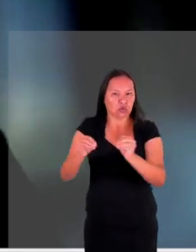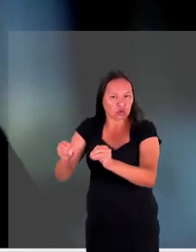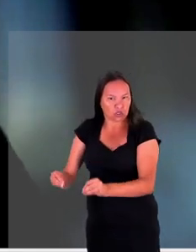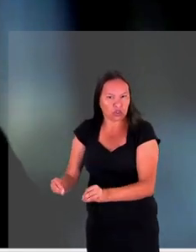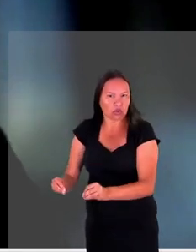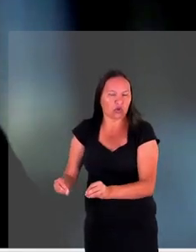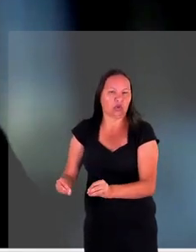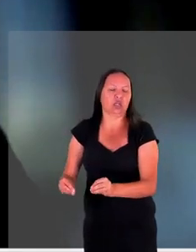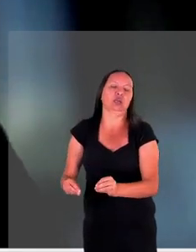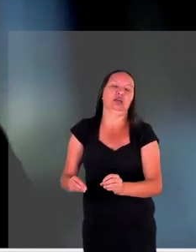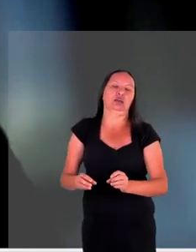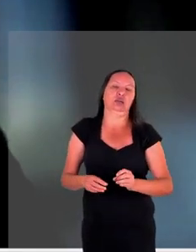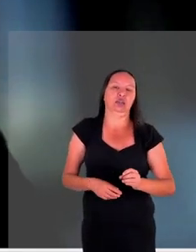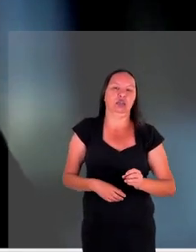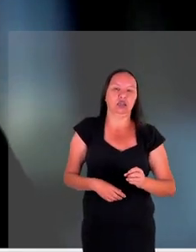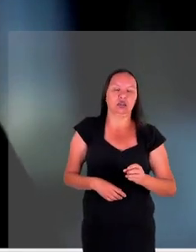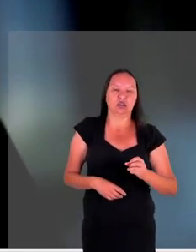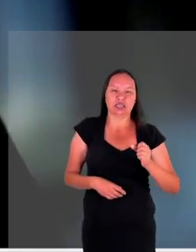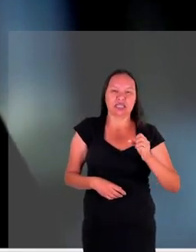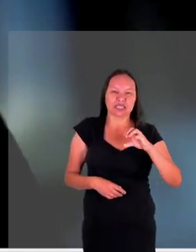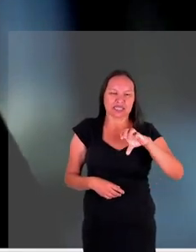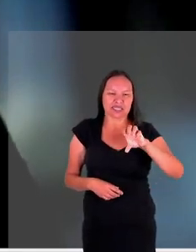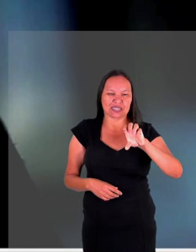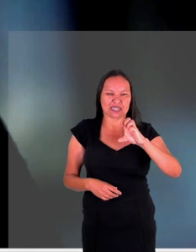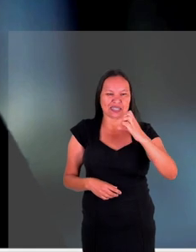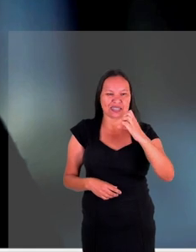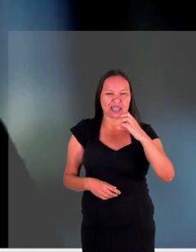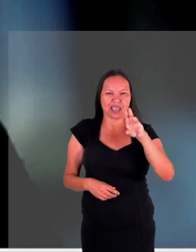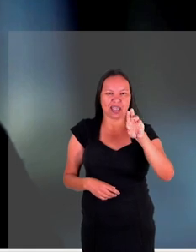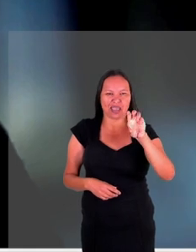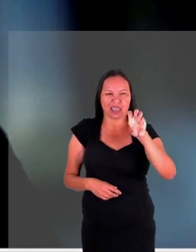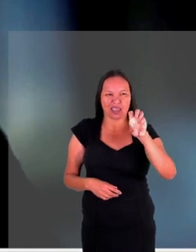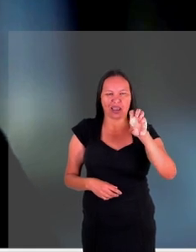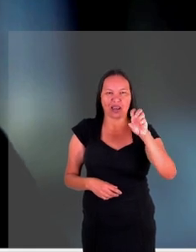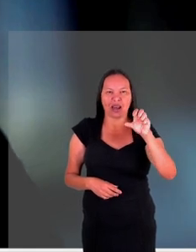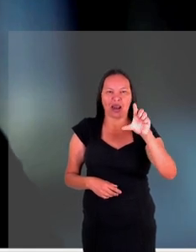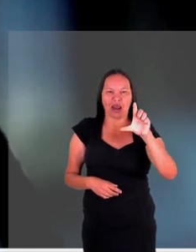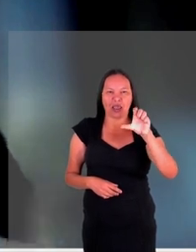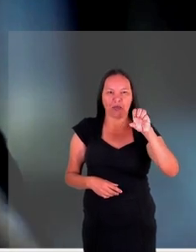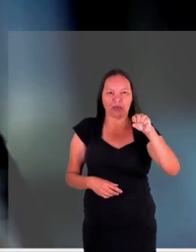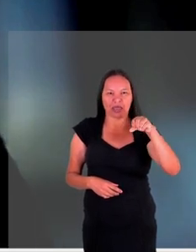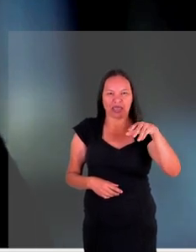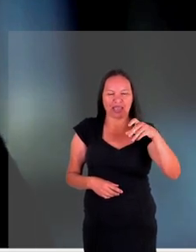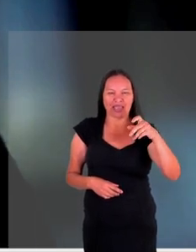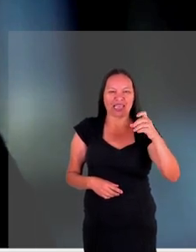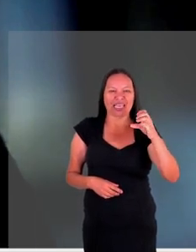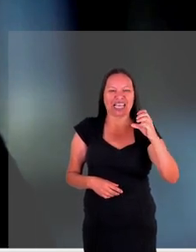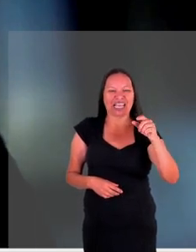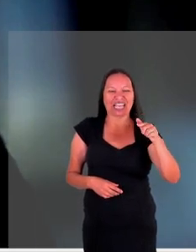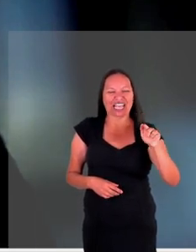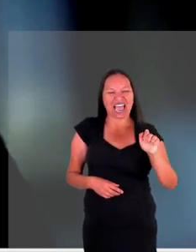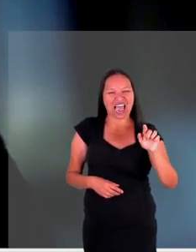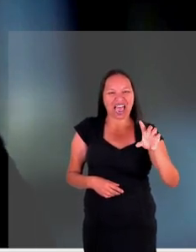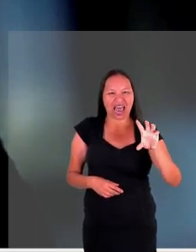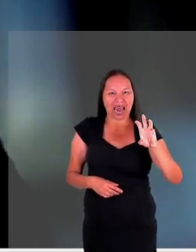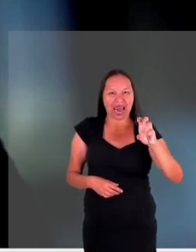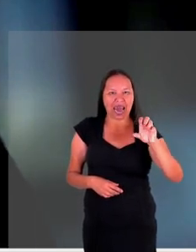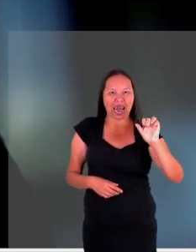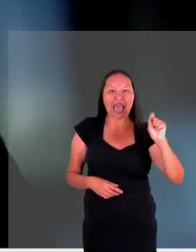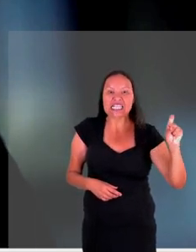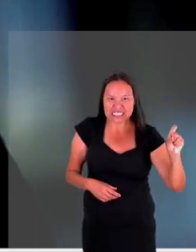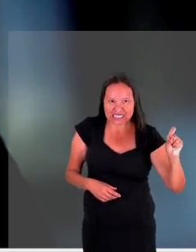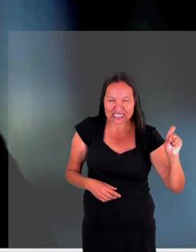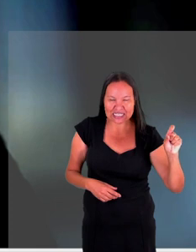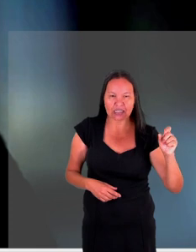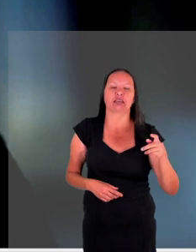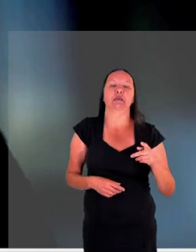ou um senegalês cada um vai ter uma necessidade diferente mas que todos que se o Brasil se